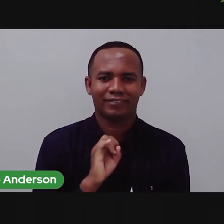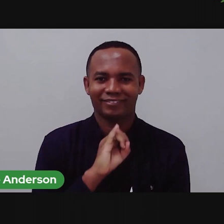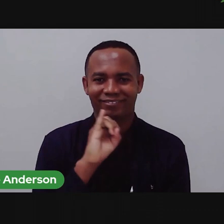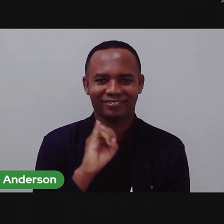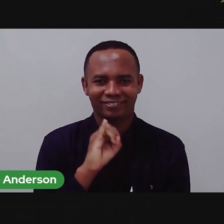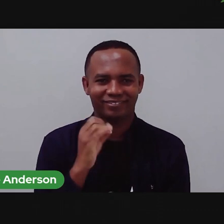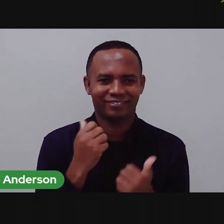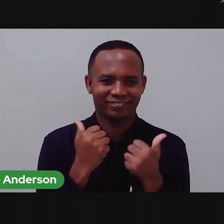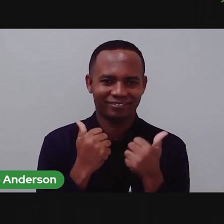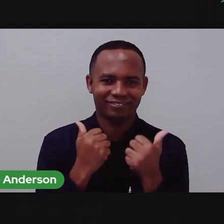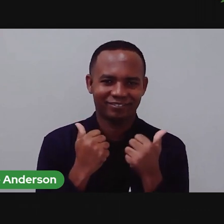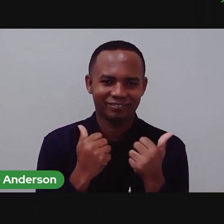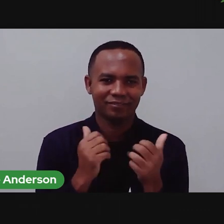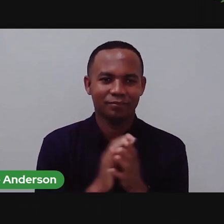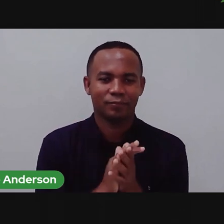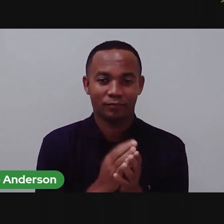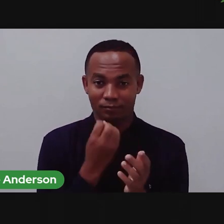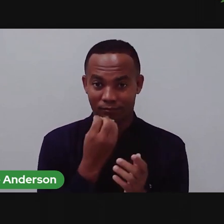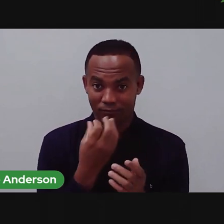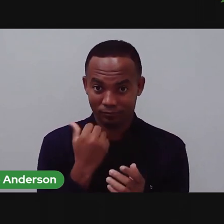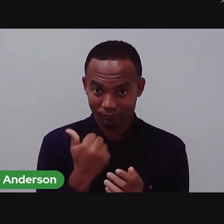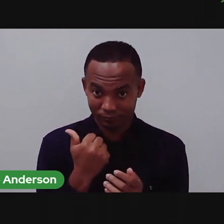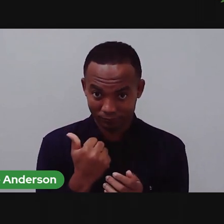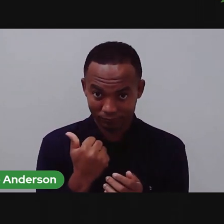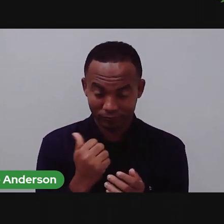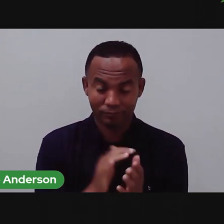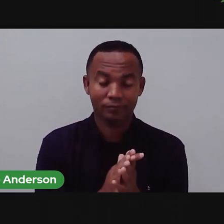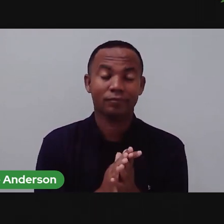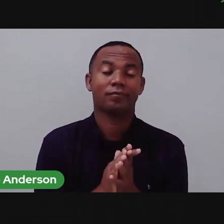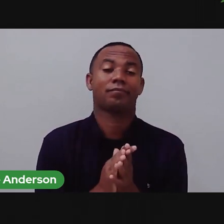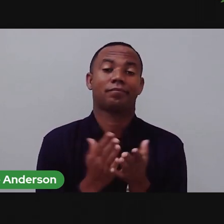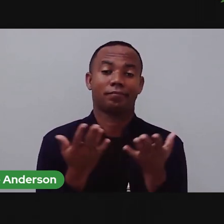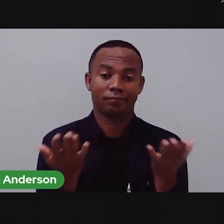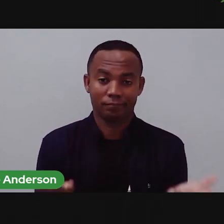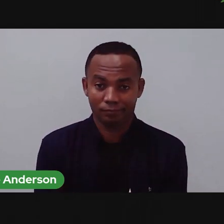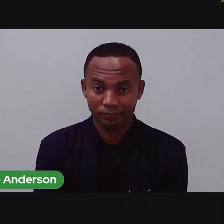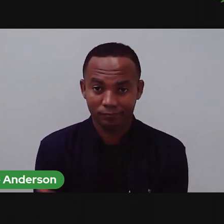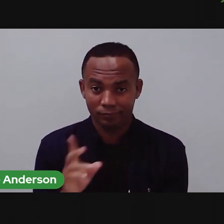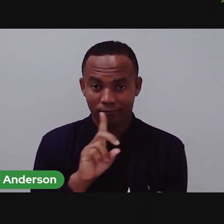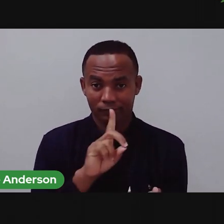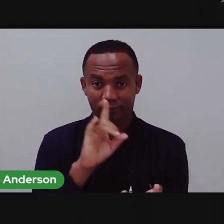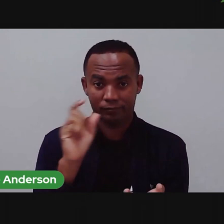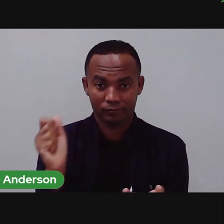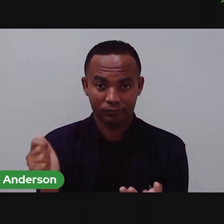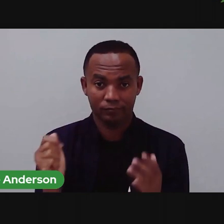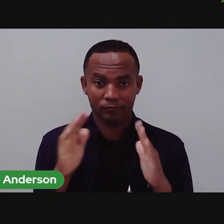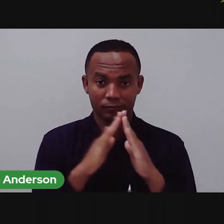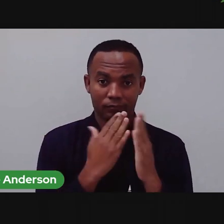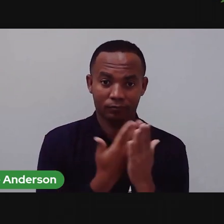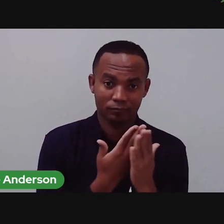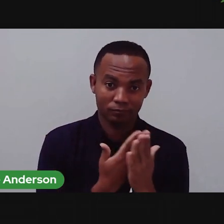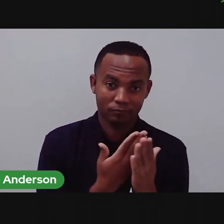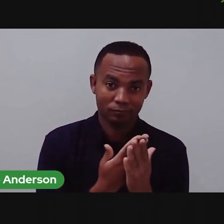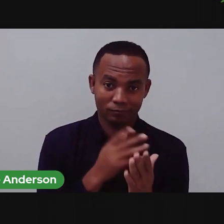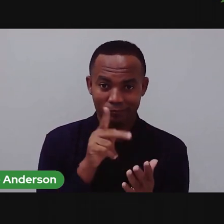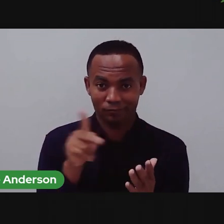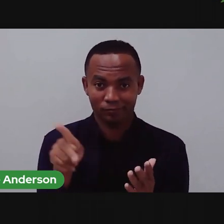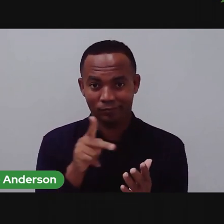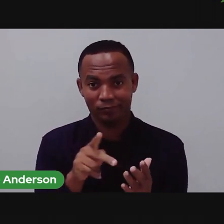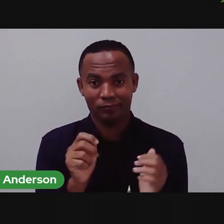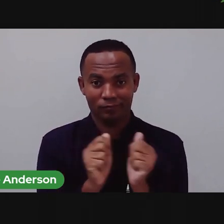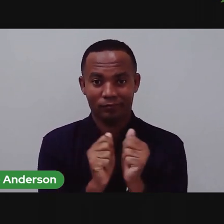Oi, tudo bem com vocês? Olha só, mais um dia de aula com o Pró Maria e Anderson.